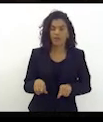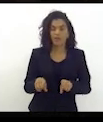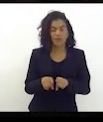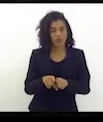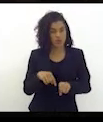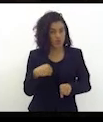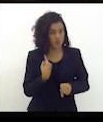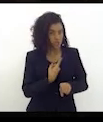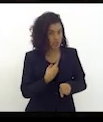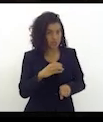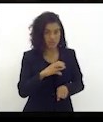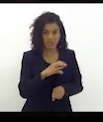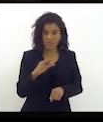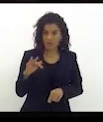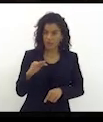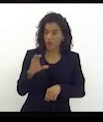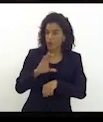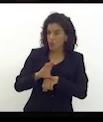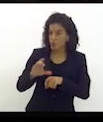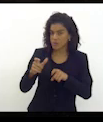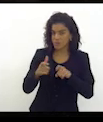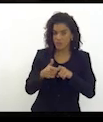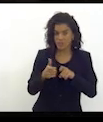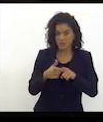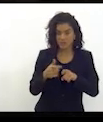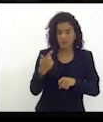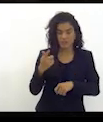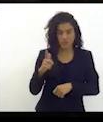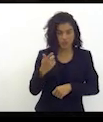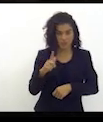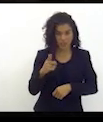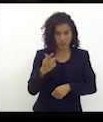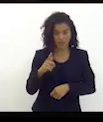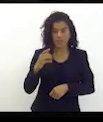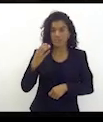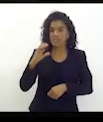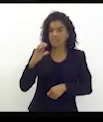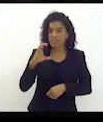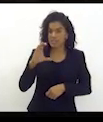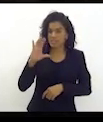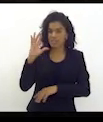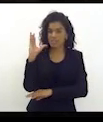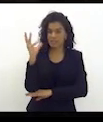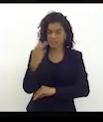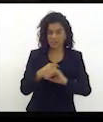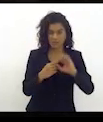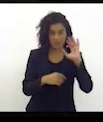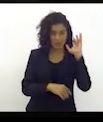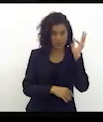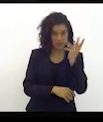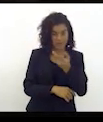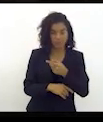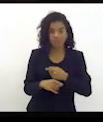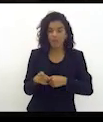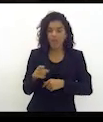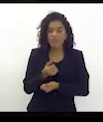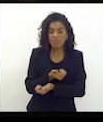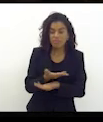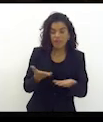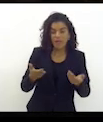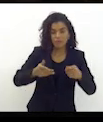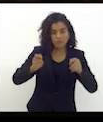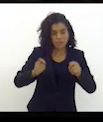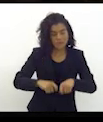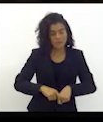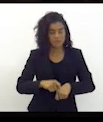nós temos em Cabo Frio, hoje, o curso de Medicina, Geografia e Ciências Ambientais, dando acesso a uma população que não tinha condições